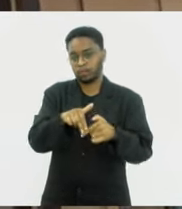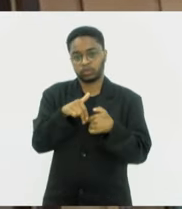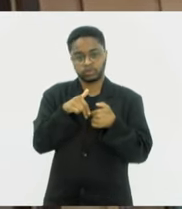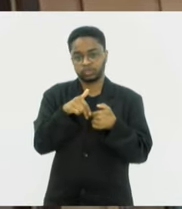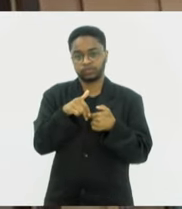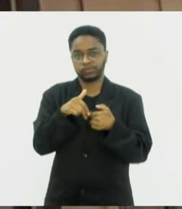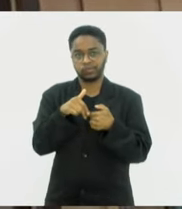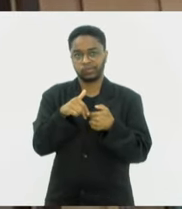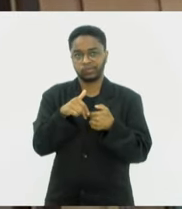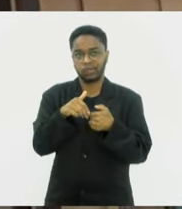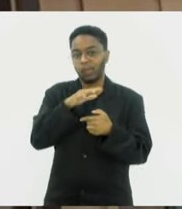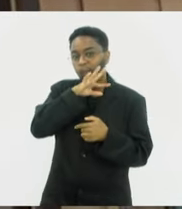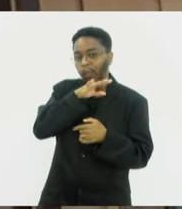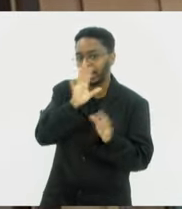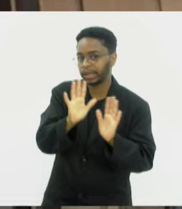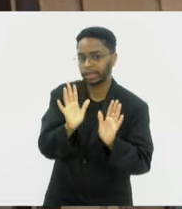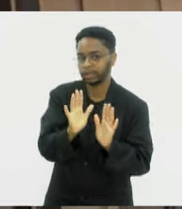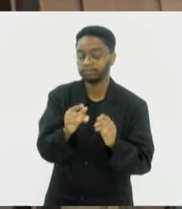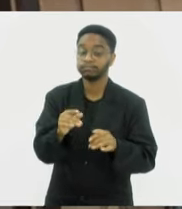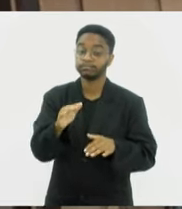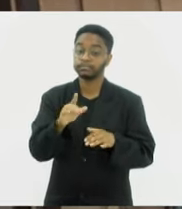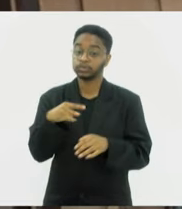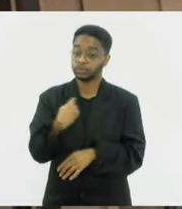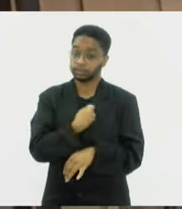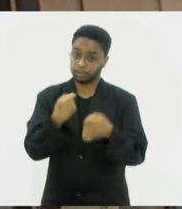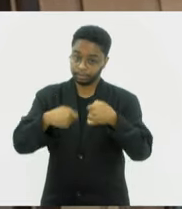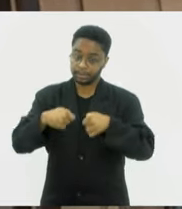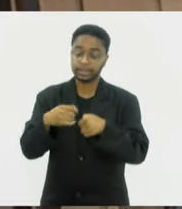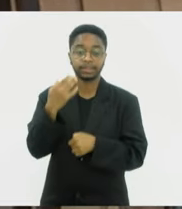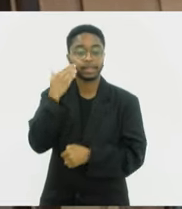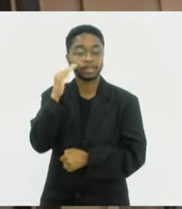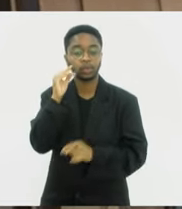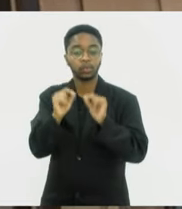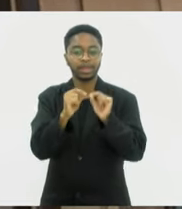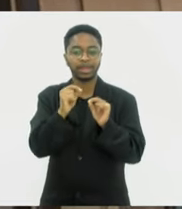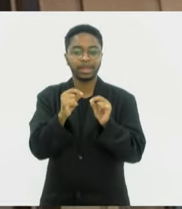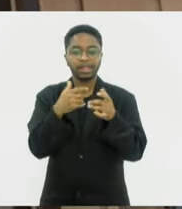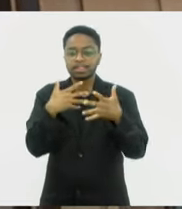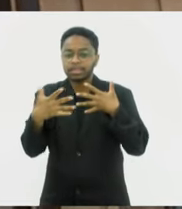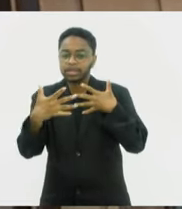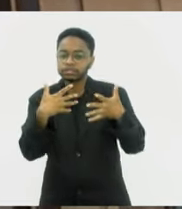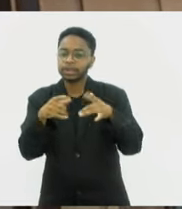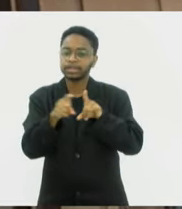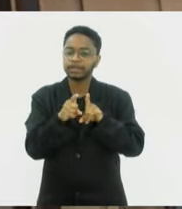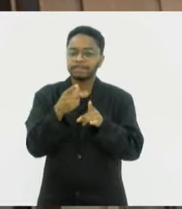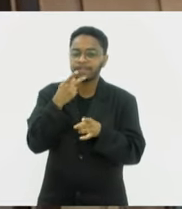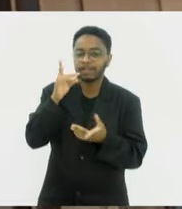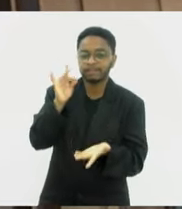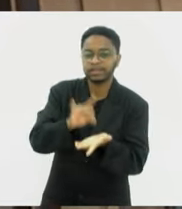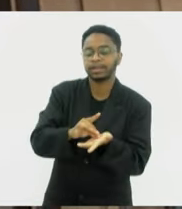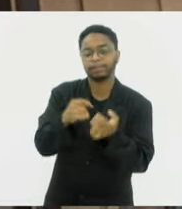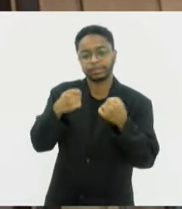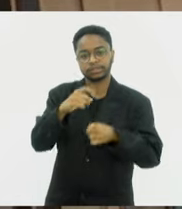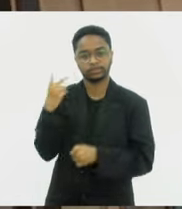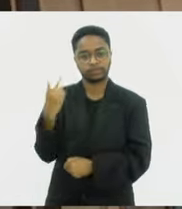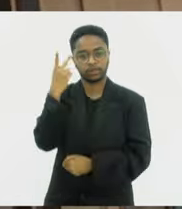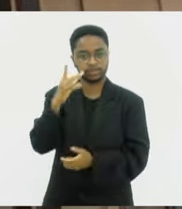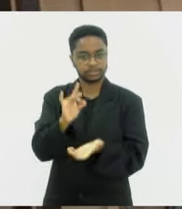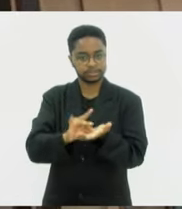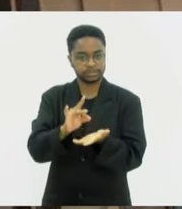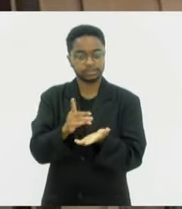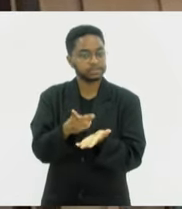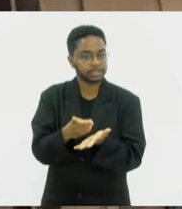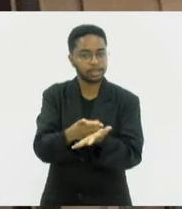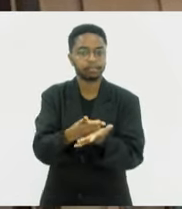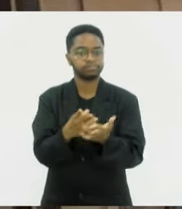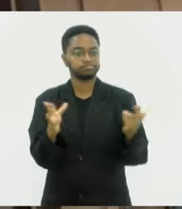intenções. A gente tem que entender que a honestidade, a transparência, ela sempre deve ser valorizada nas relações tanto